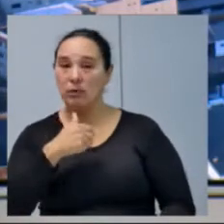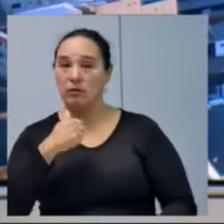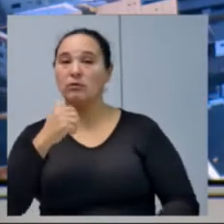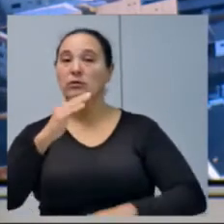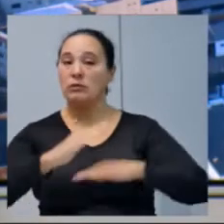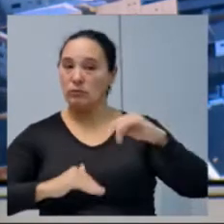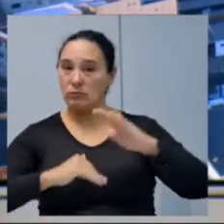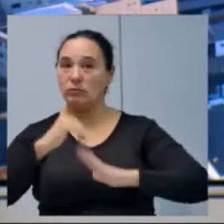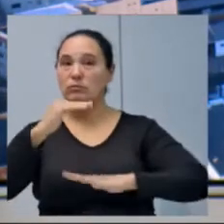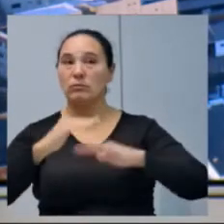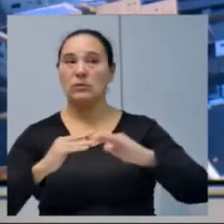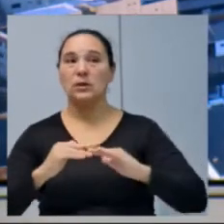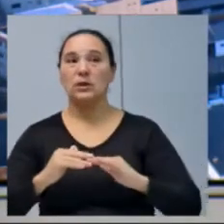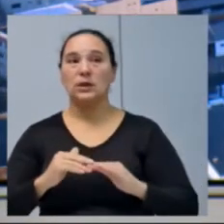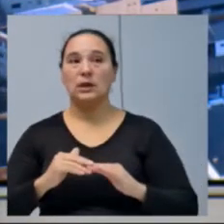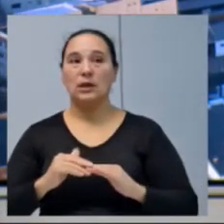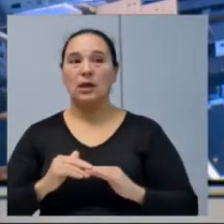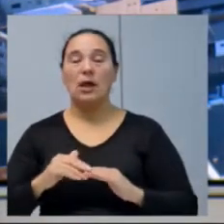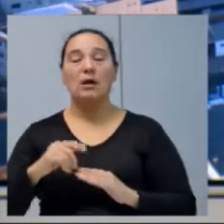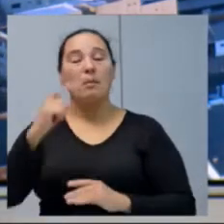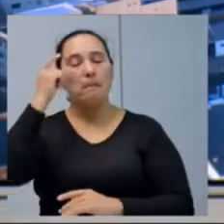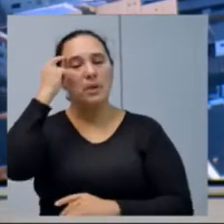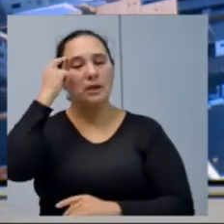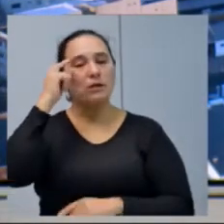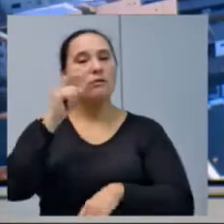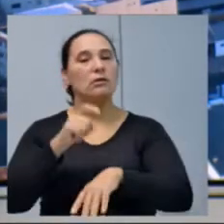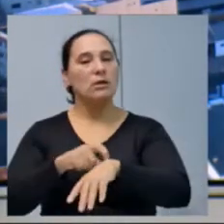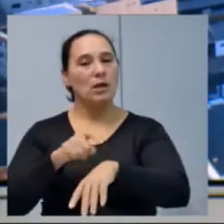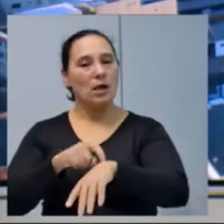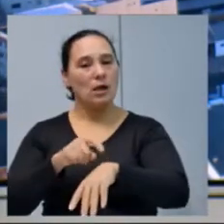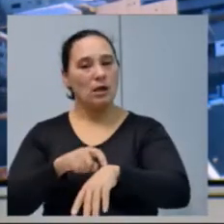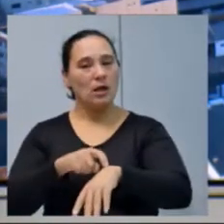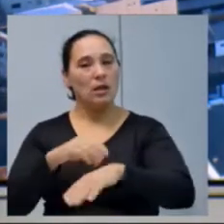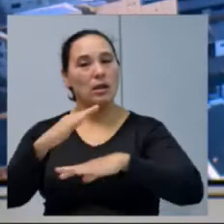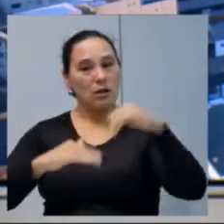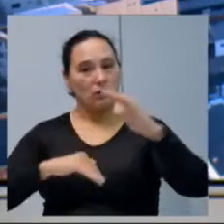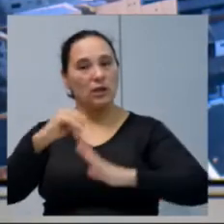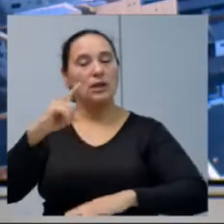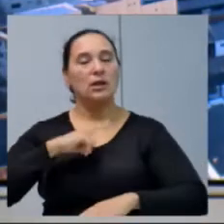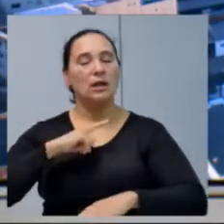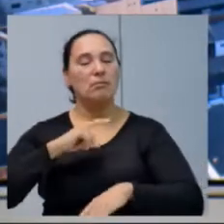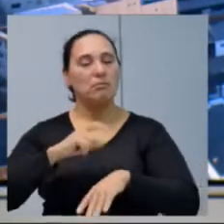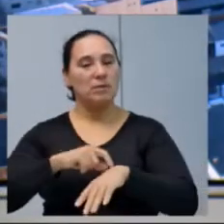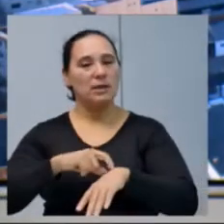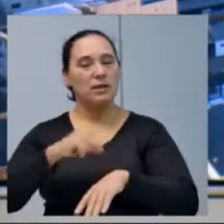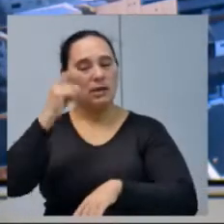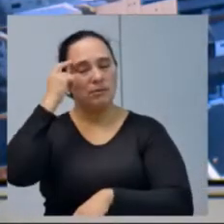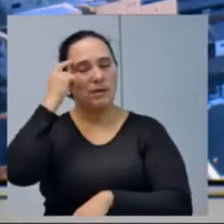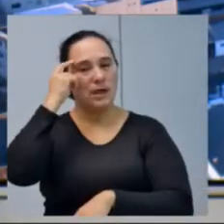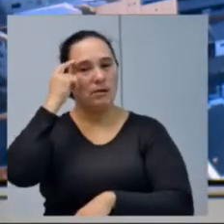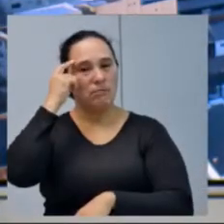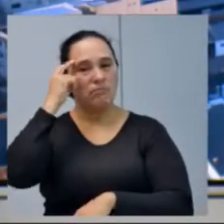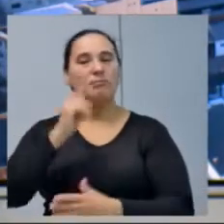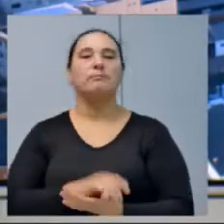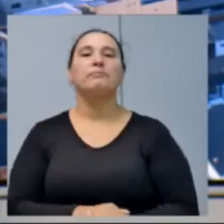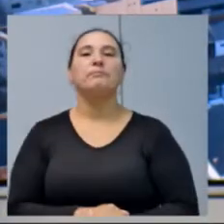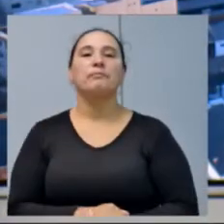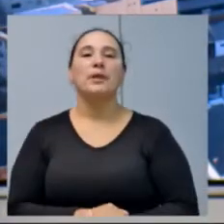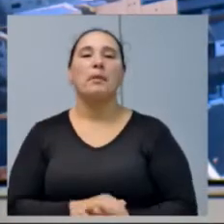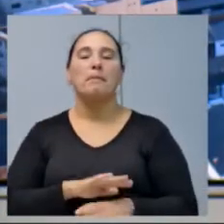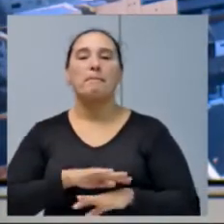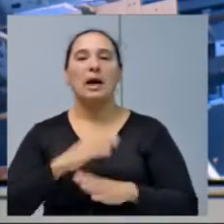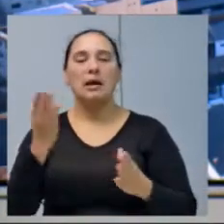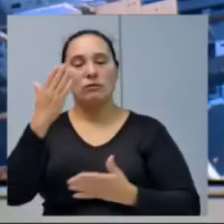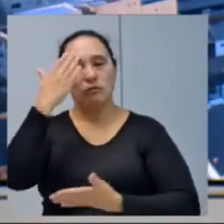construído. Então, acho que, na hora da construção, tem que ser levado isso em consideração. No mais,